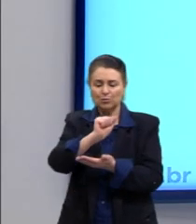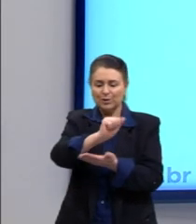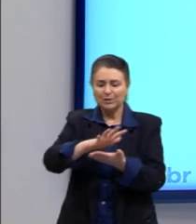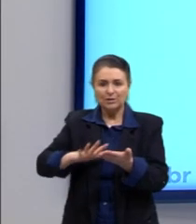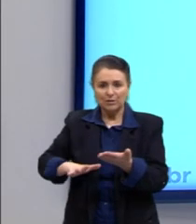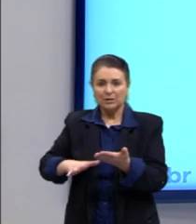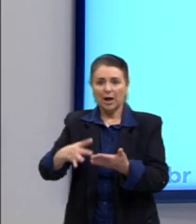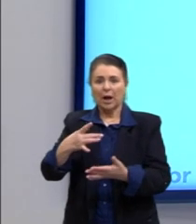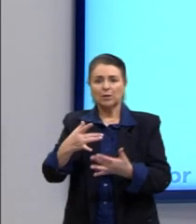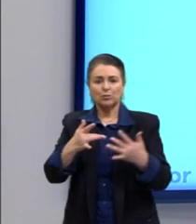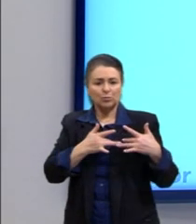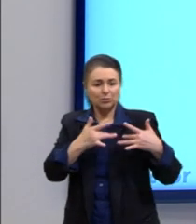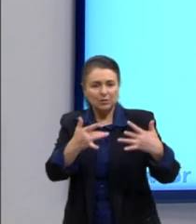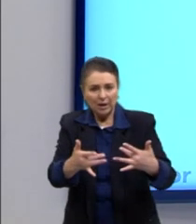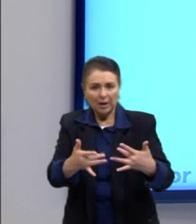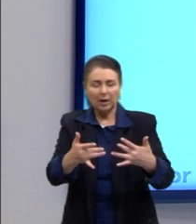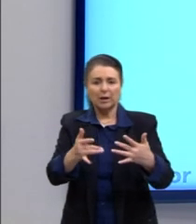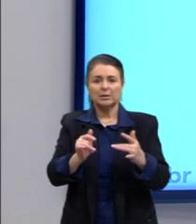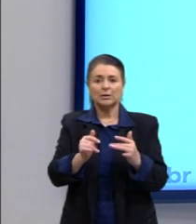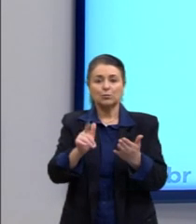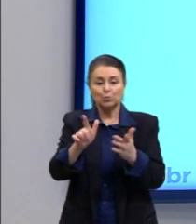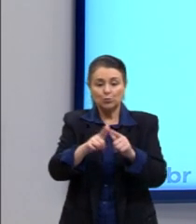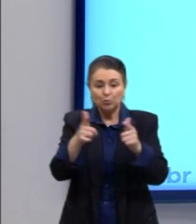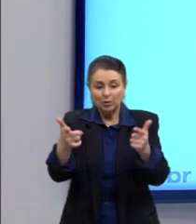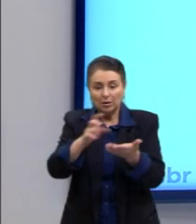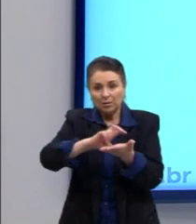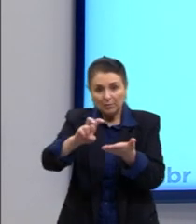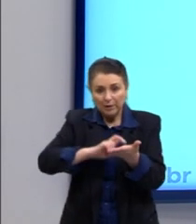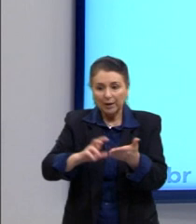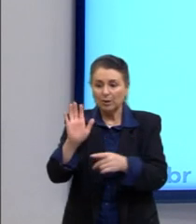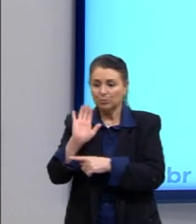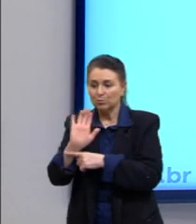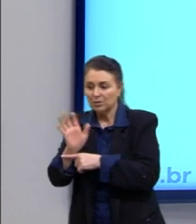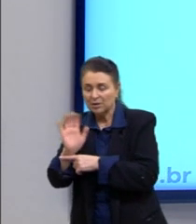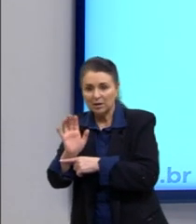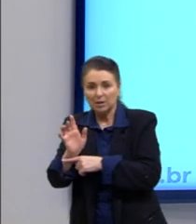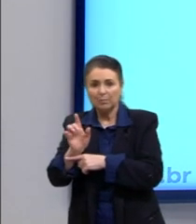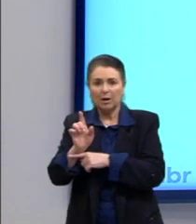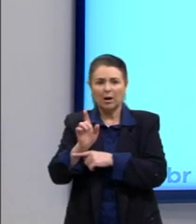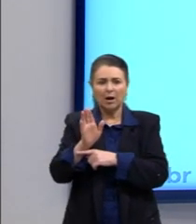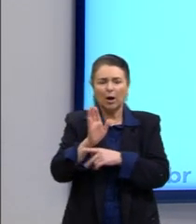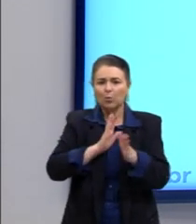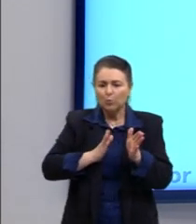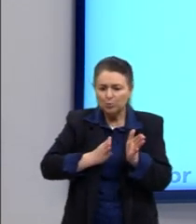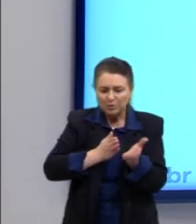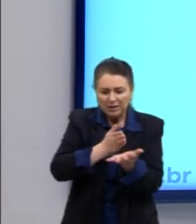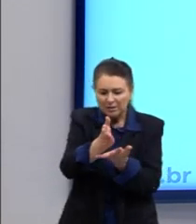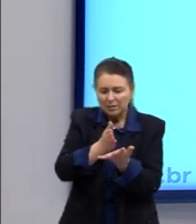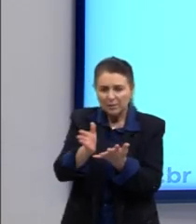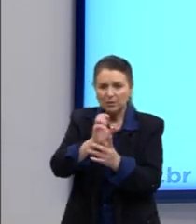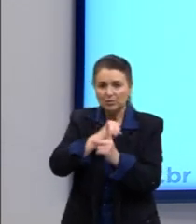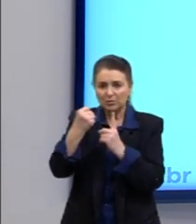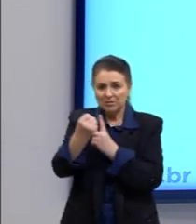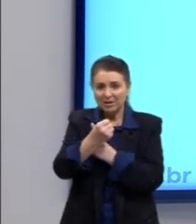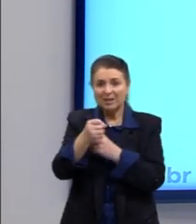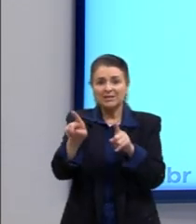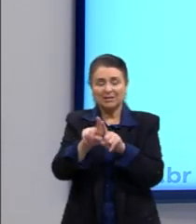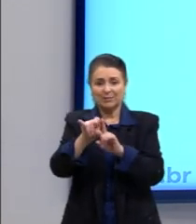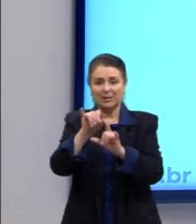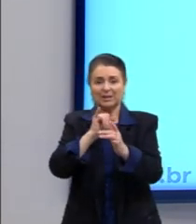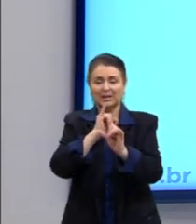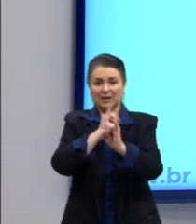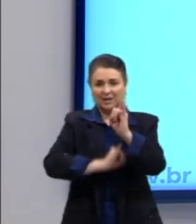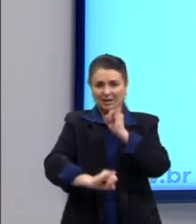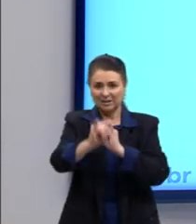impresso, música, o cinema, que ainda é restrito a alguns segmentos sociais, e também a internet. Mais ou menos como,